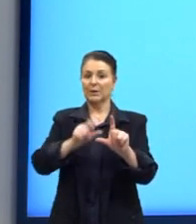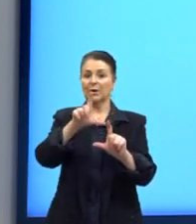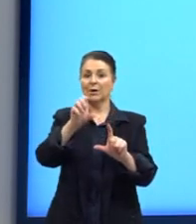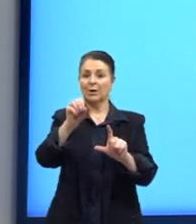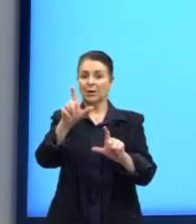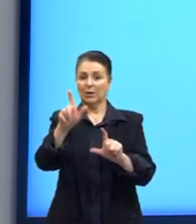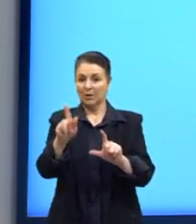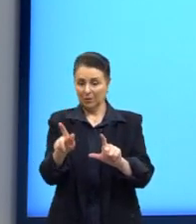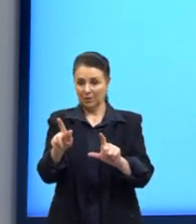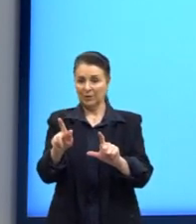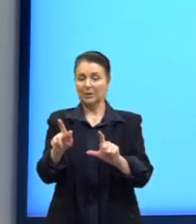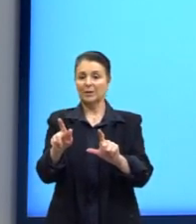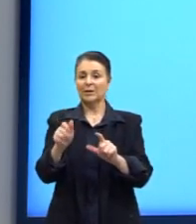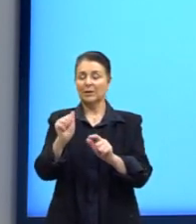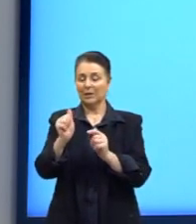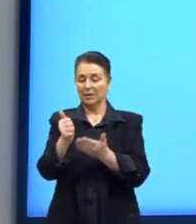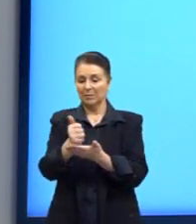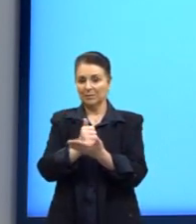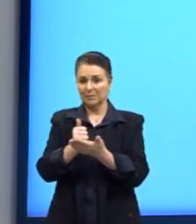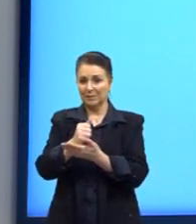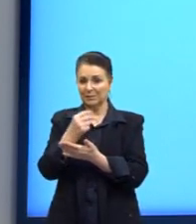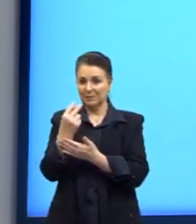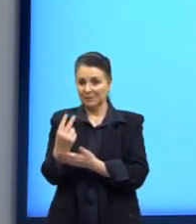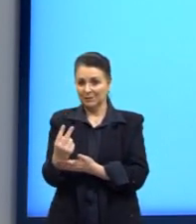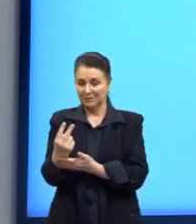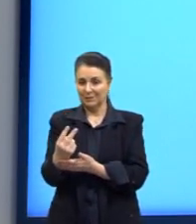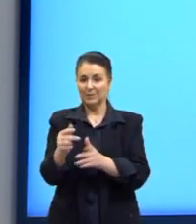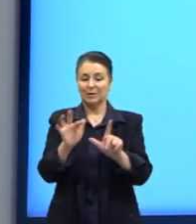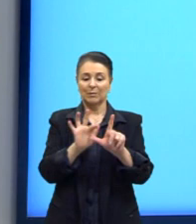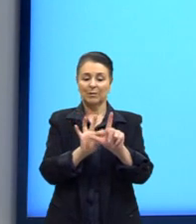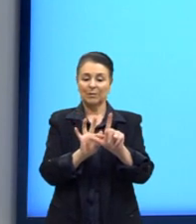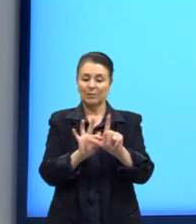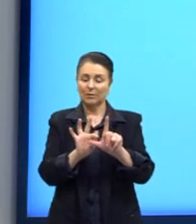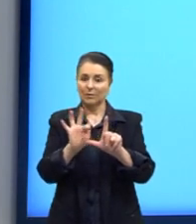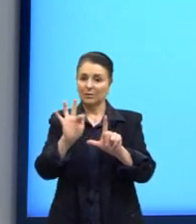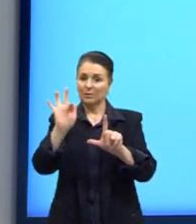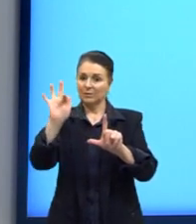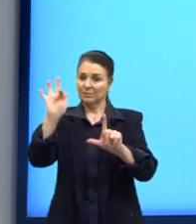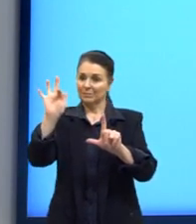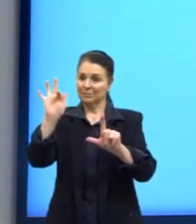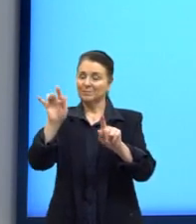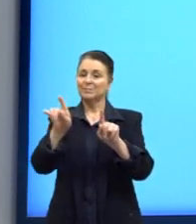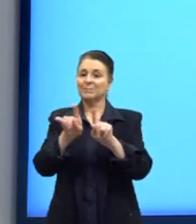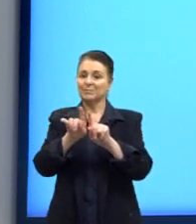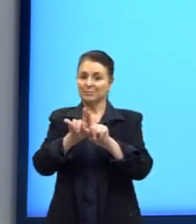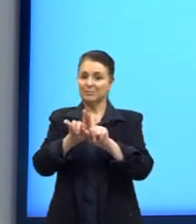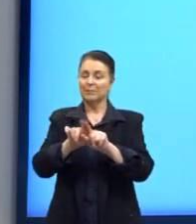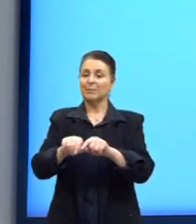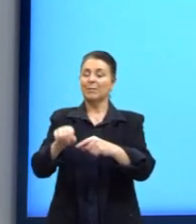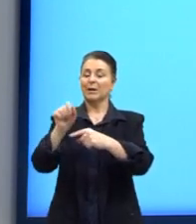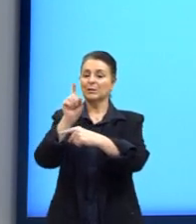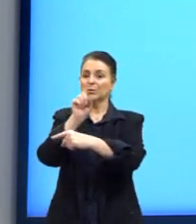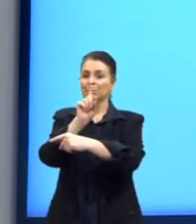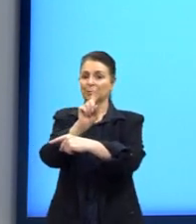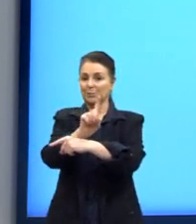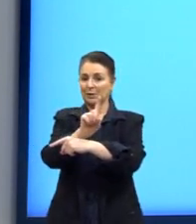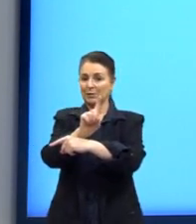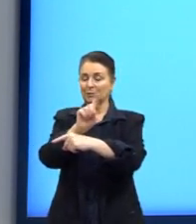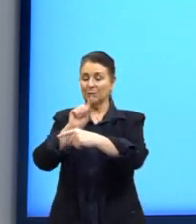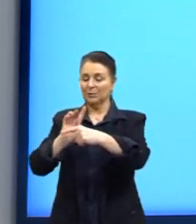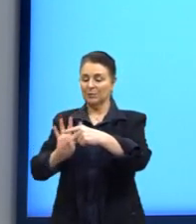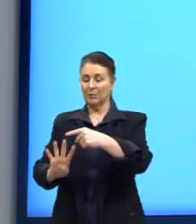elevado na base 2. Também é uma função crescente, mas ela fica, então, no primeiro e no quarto quadrante.